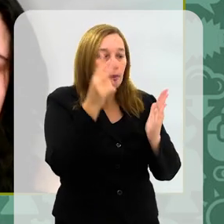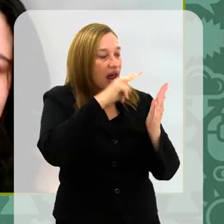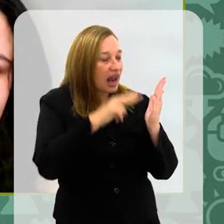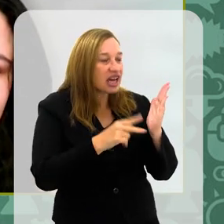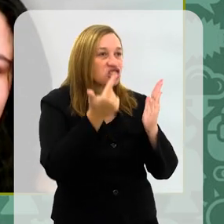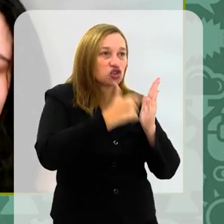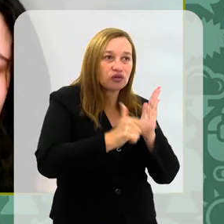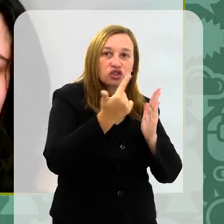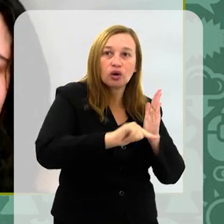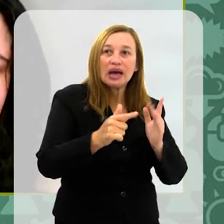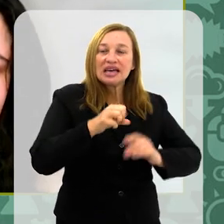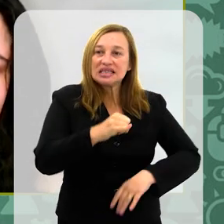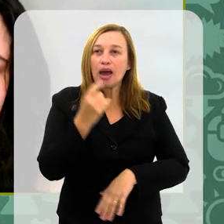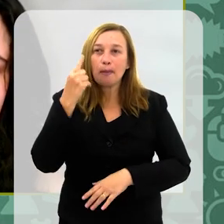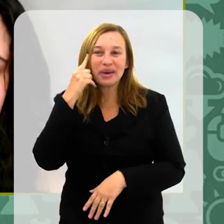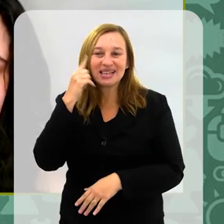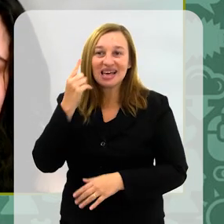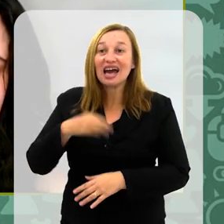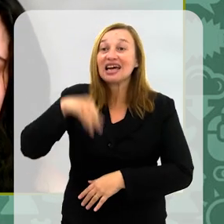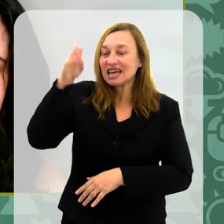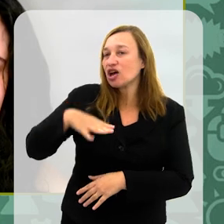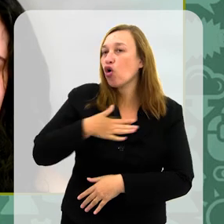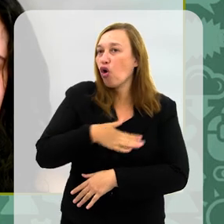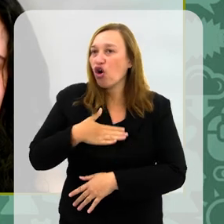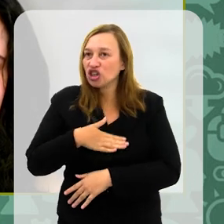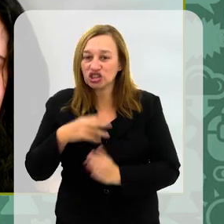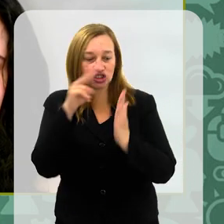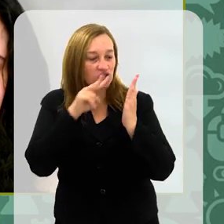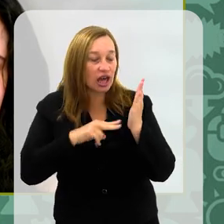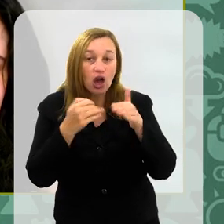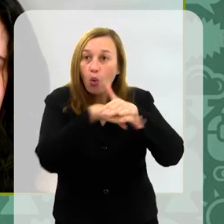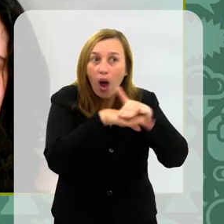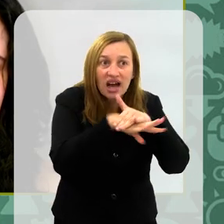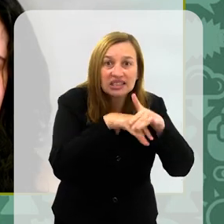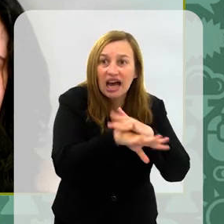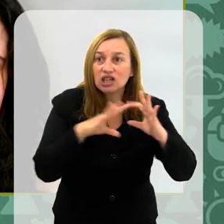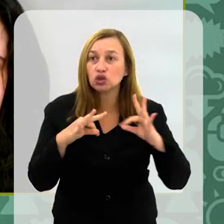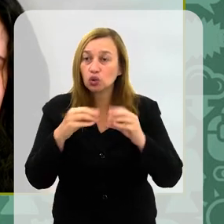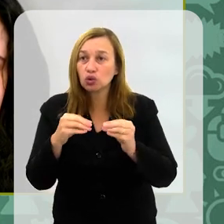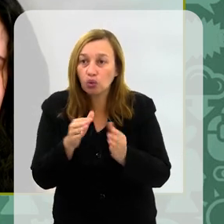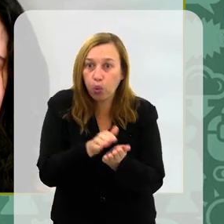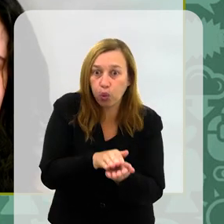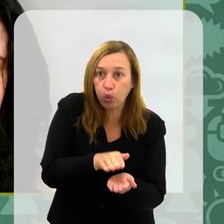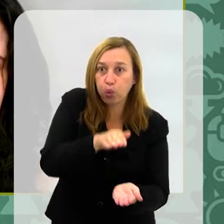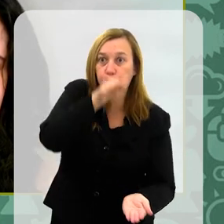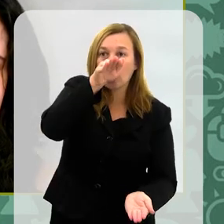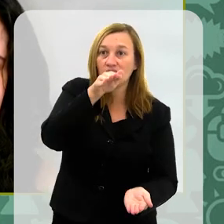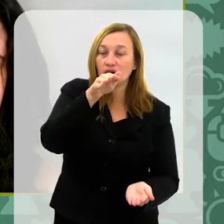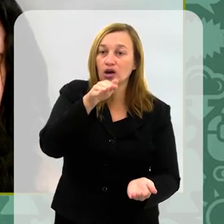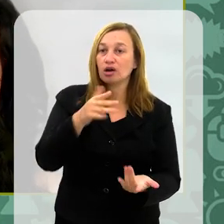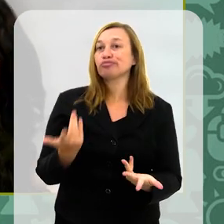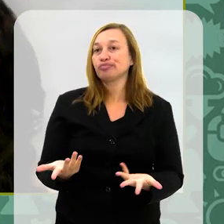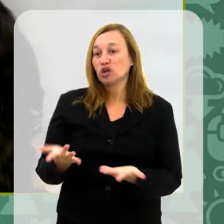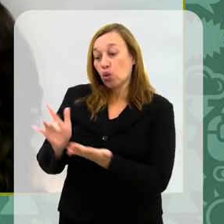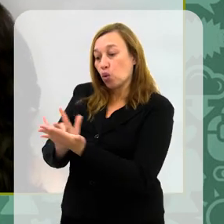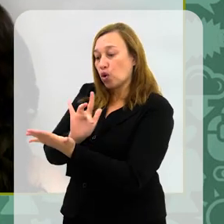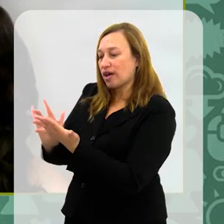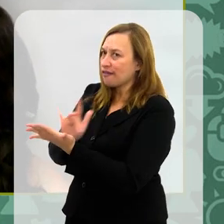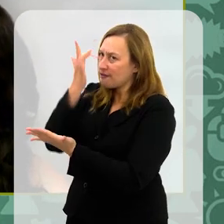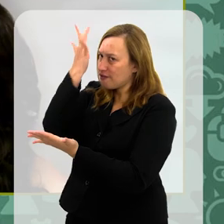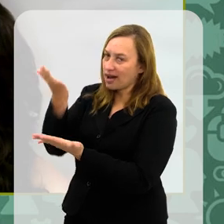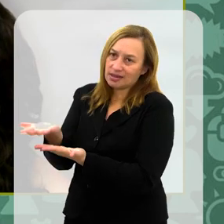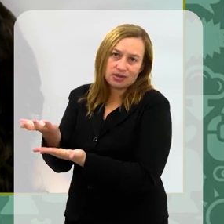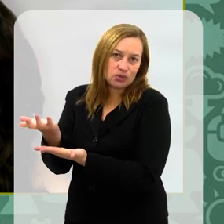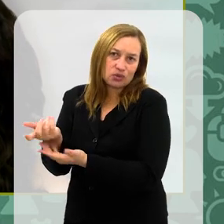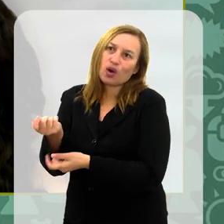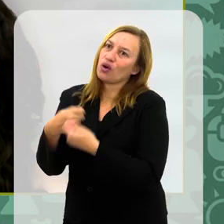reler. Se a gente pensar, né, para quem gosta de ler, guardar todos esses livros, o Kindle realmente é uma mão na roda. Porque